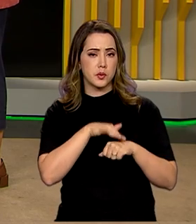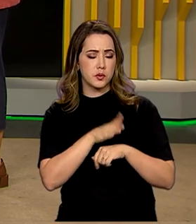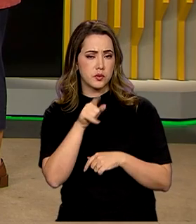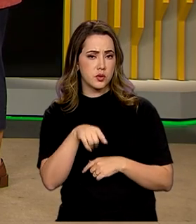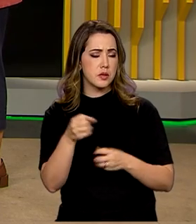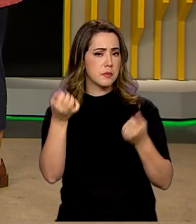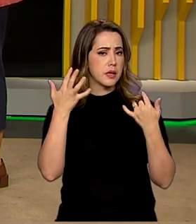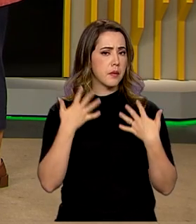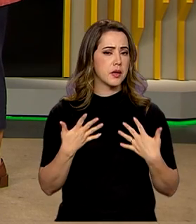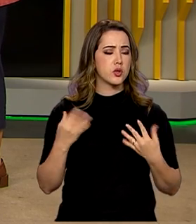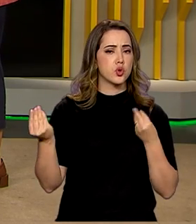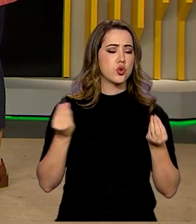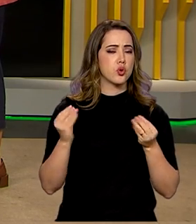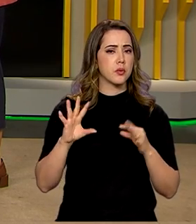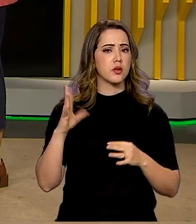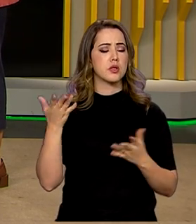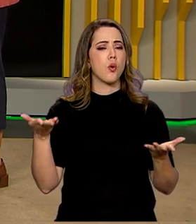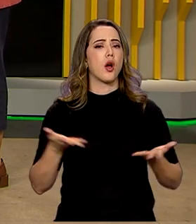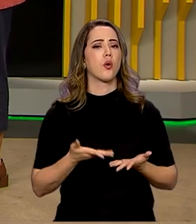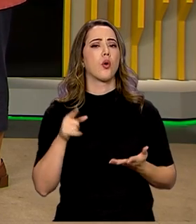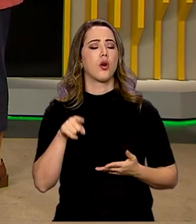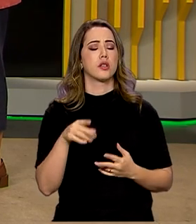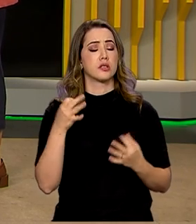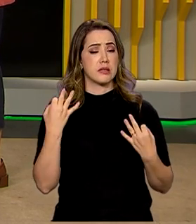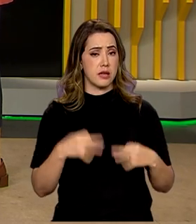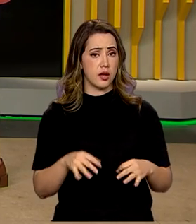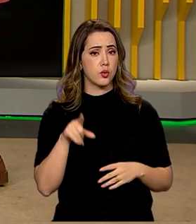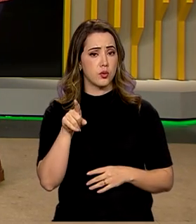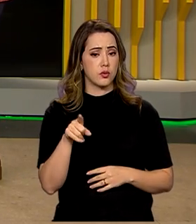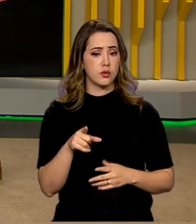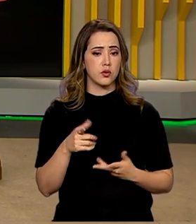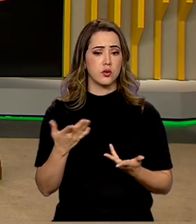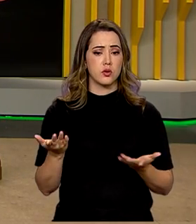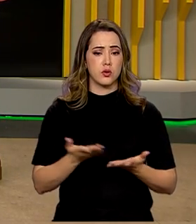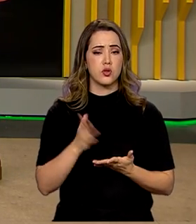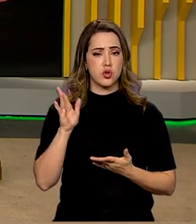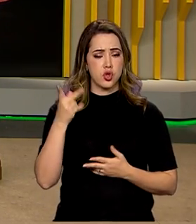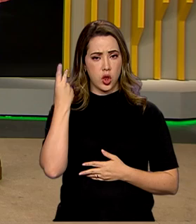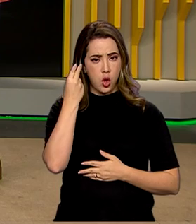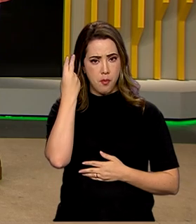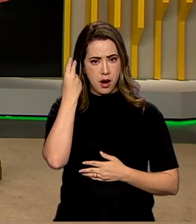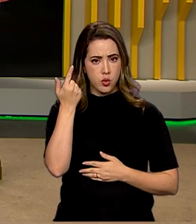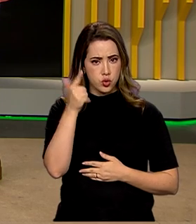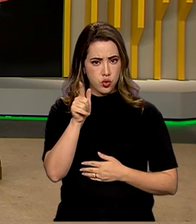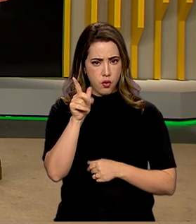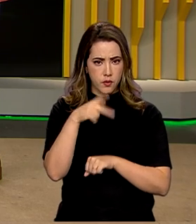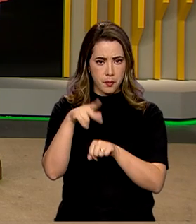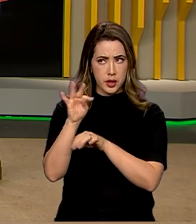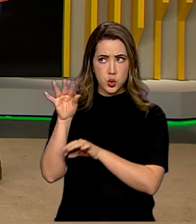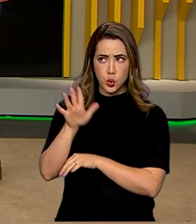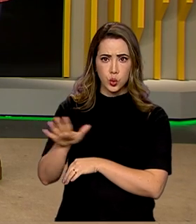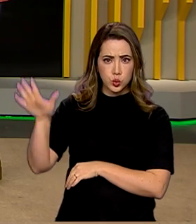Conta pra gente qual a situação de momento, de fato, a situação já está normalizada em todo o país?